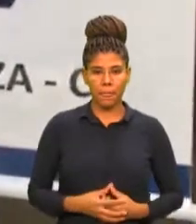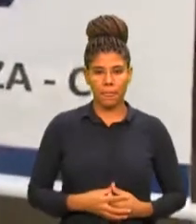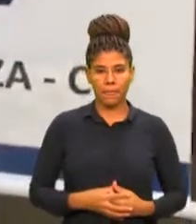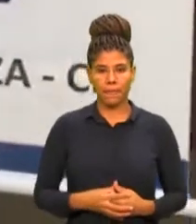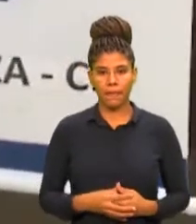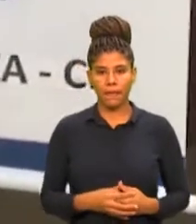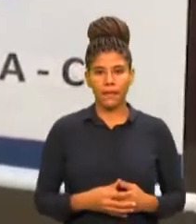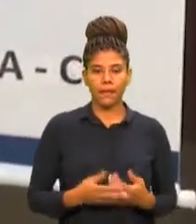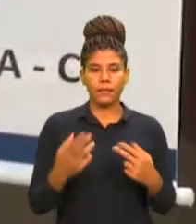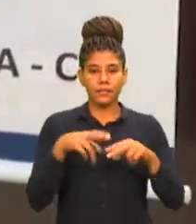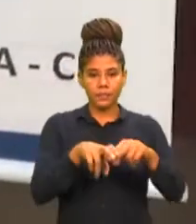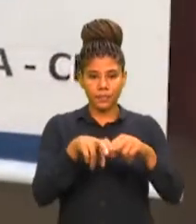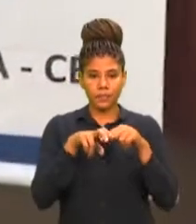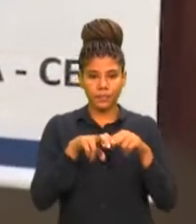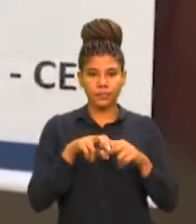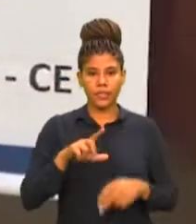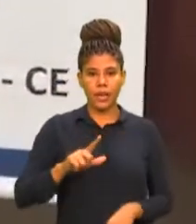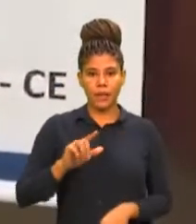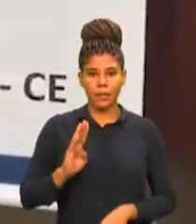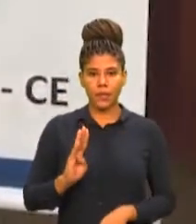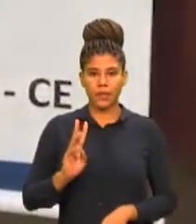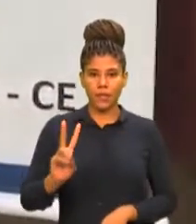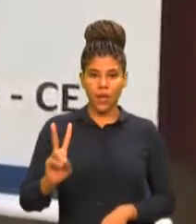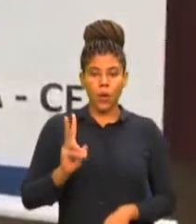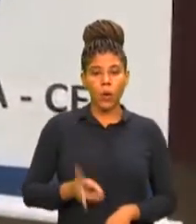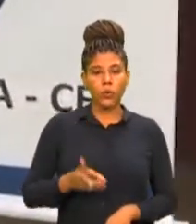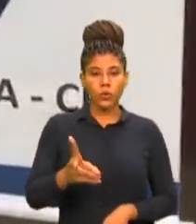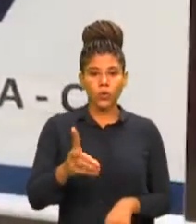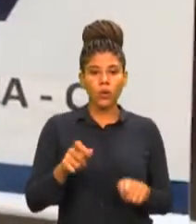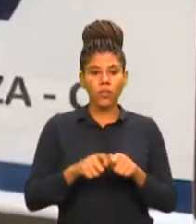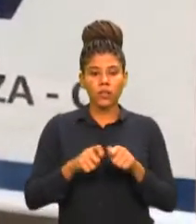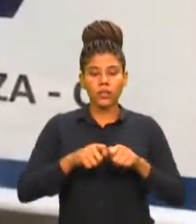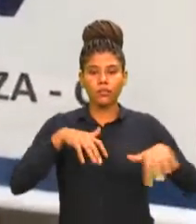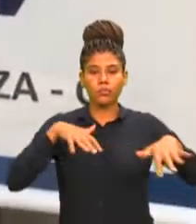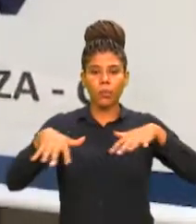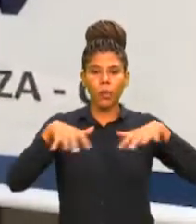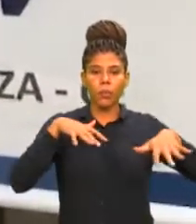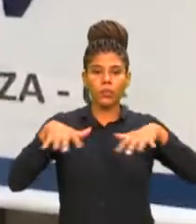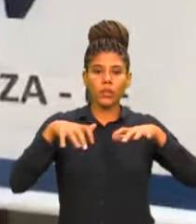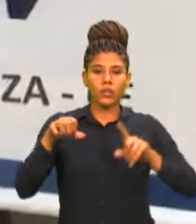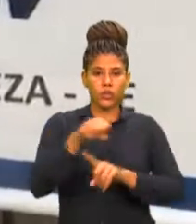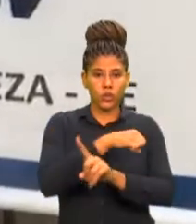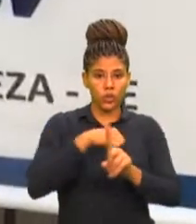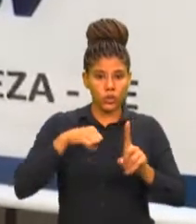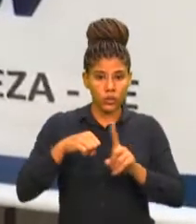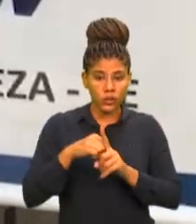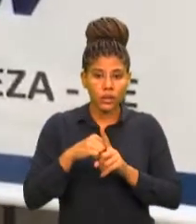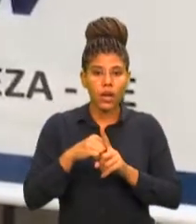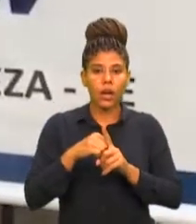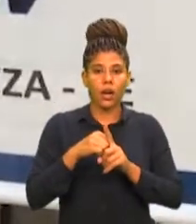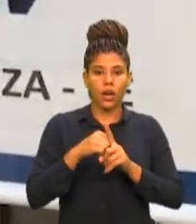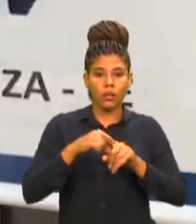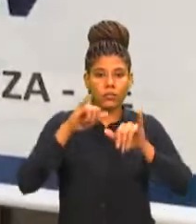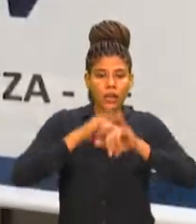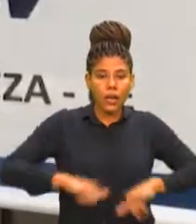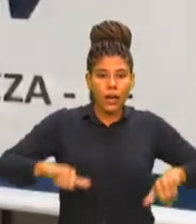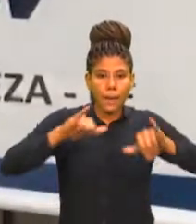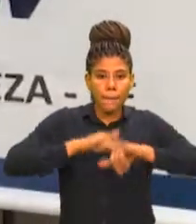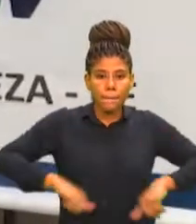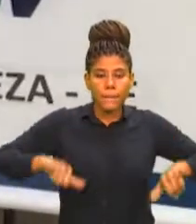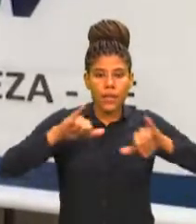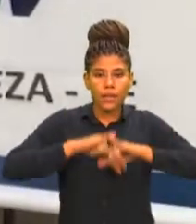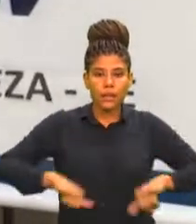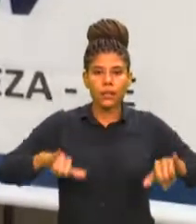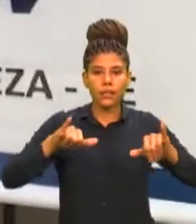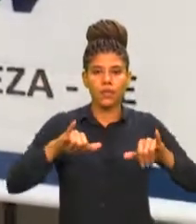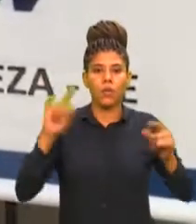disso, a instituição continua realizando uma forte mobilização social, por meio de suas campanhas emergenciais, com o